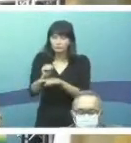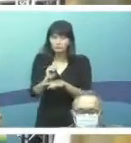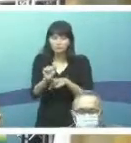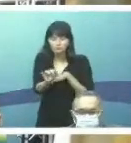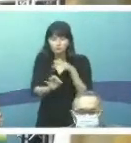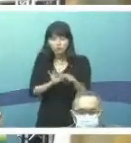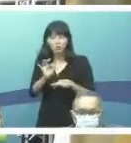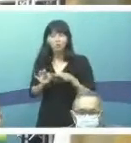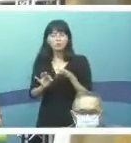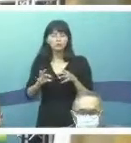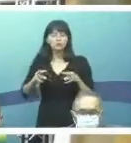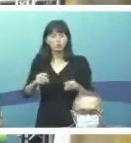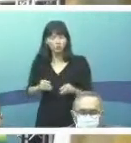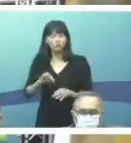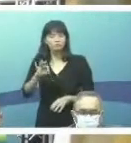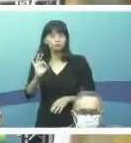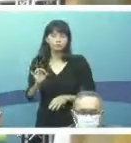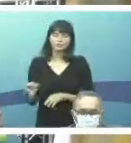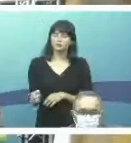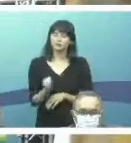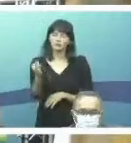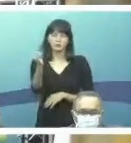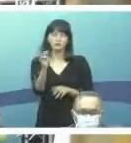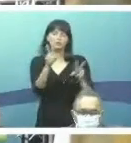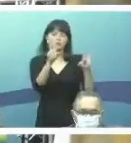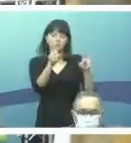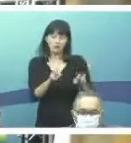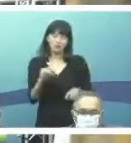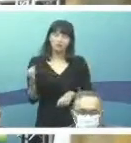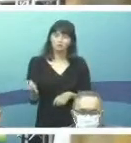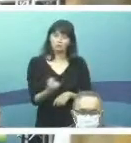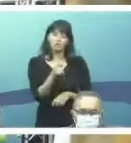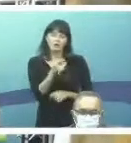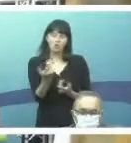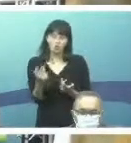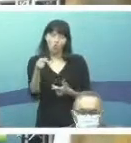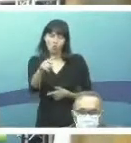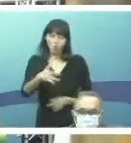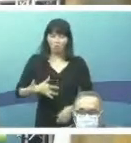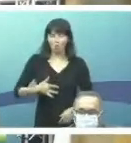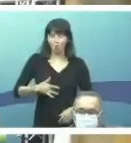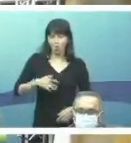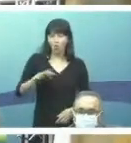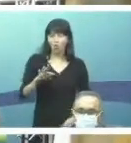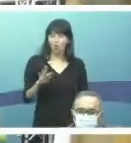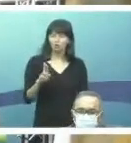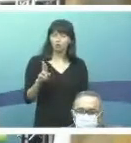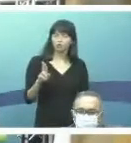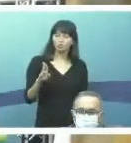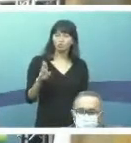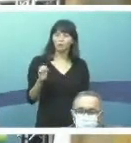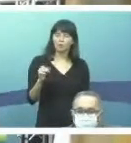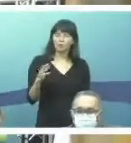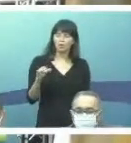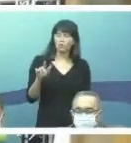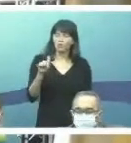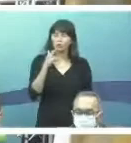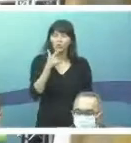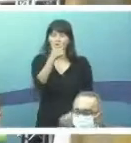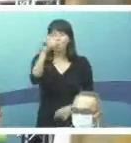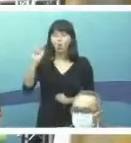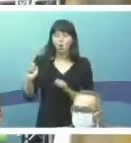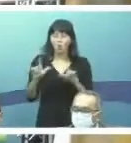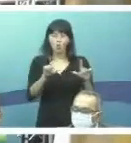maneira muito relevante de assuntos extremamente importantes, como a tuberculose. Próximo slide, por favor.